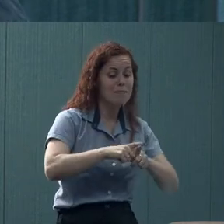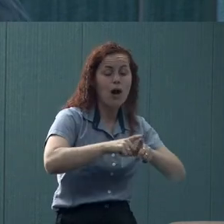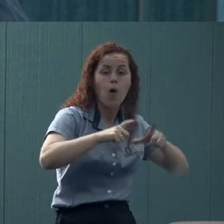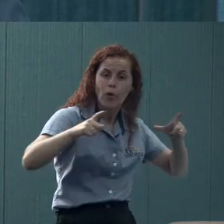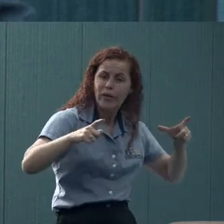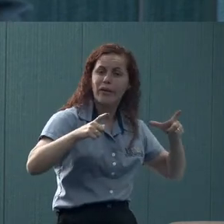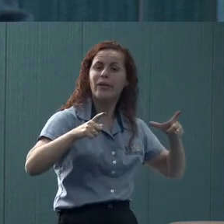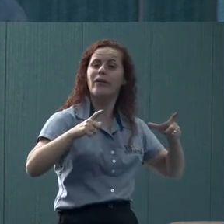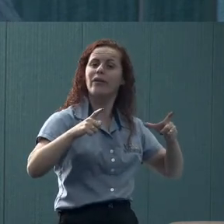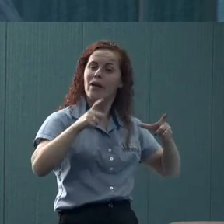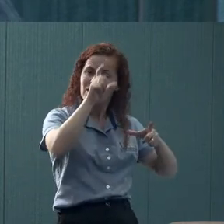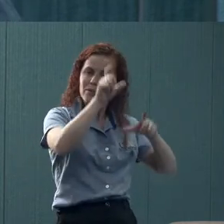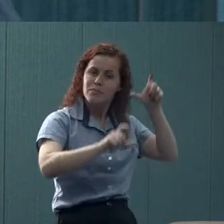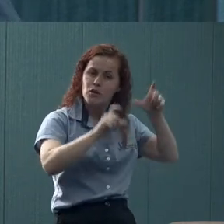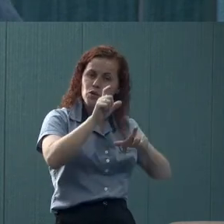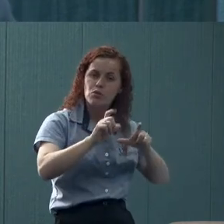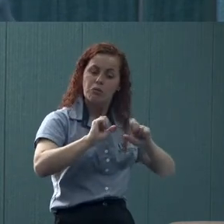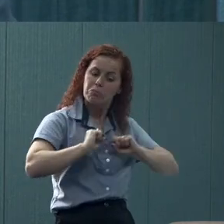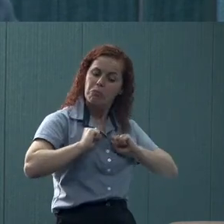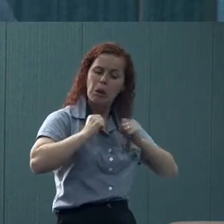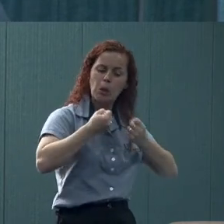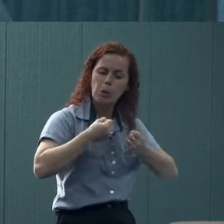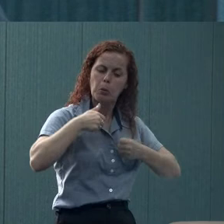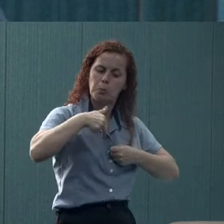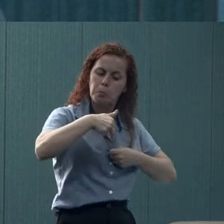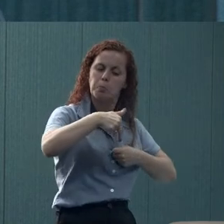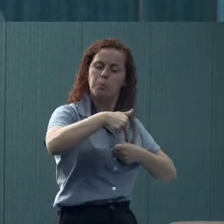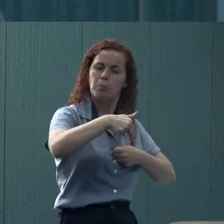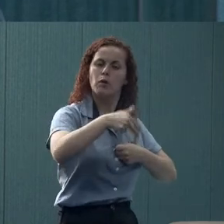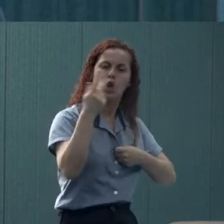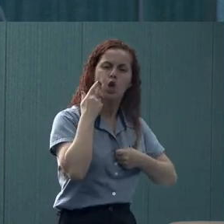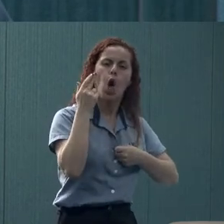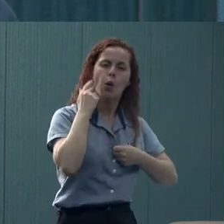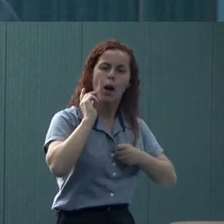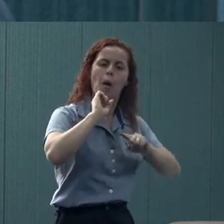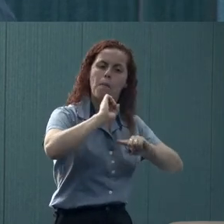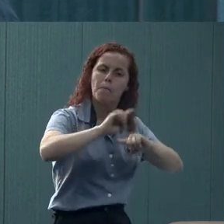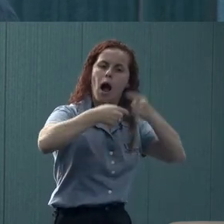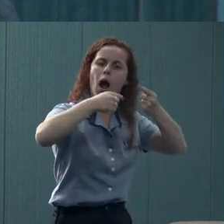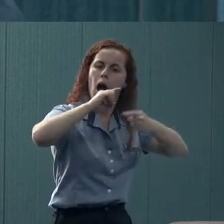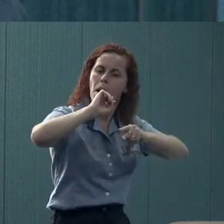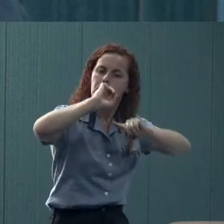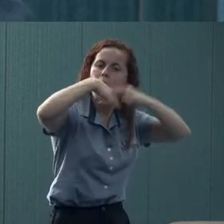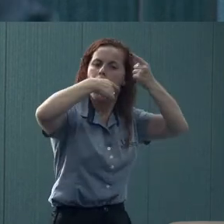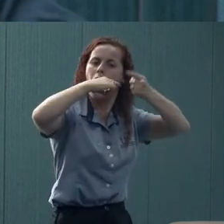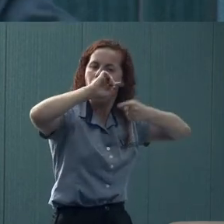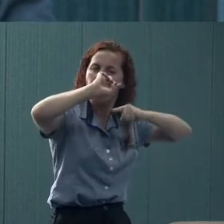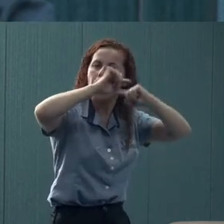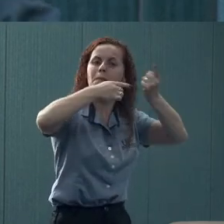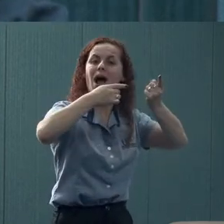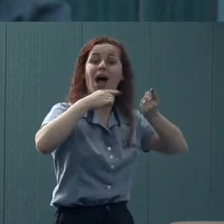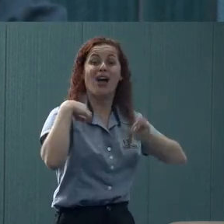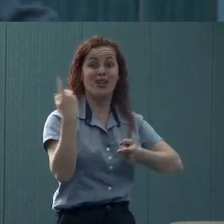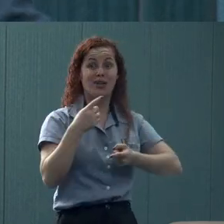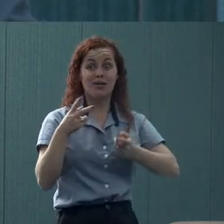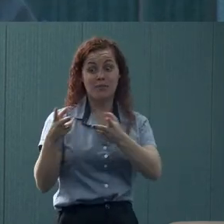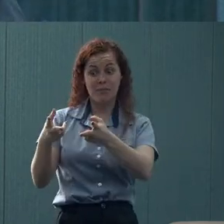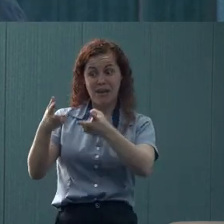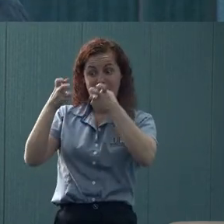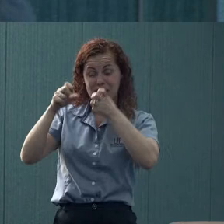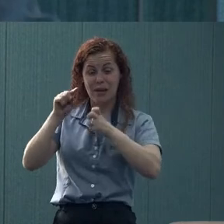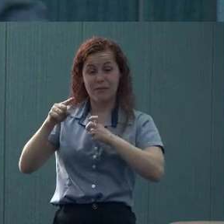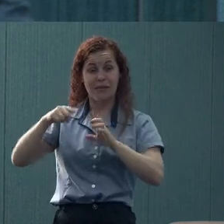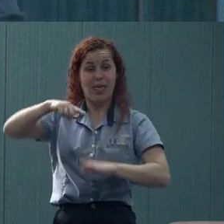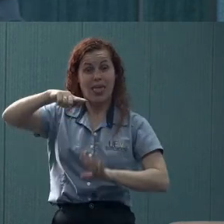passaram por aquilo, enfrentaram o que tinha que ser enfrentado e seguiram adiante. Então, às vezes, gente tende também a ver com esse olhar